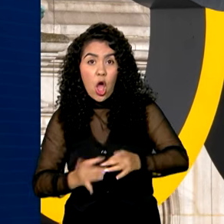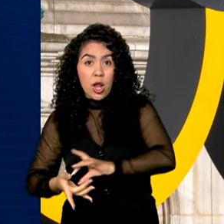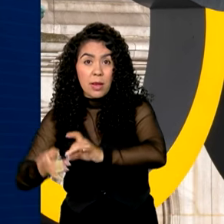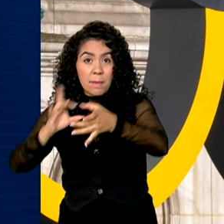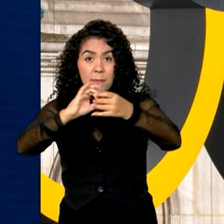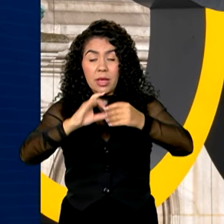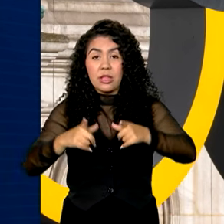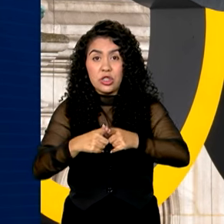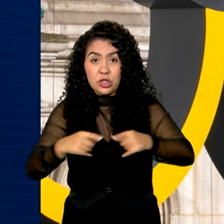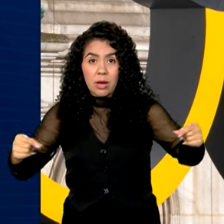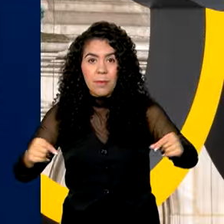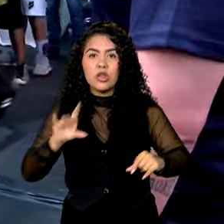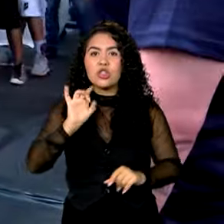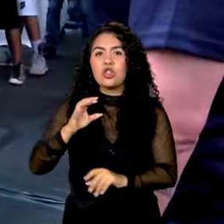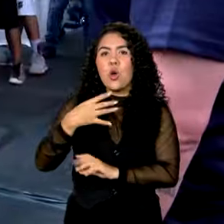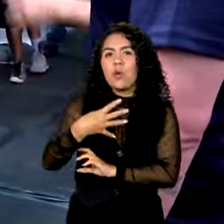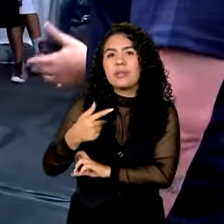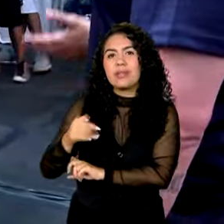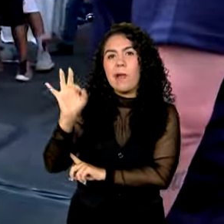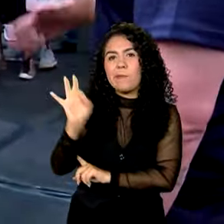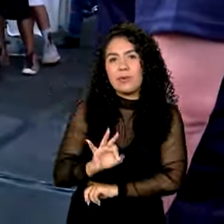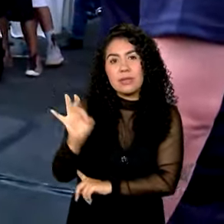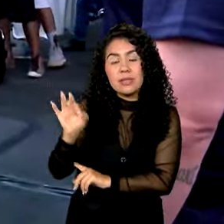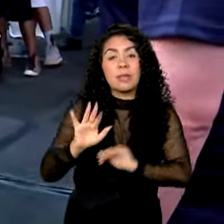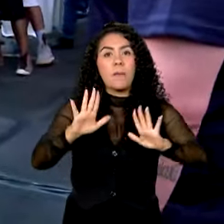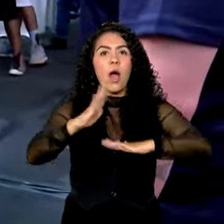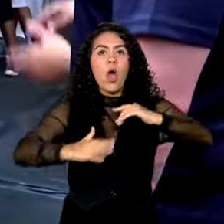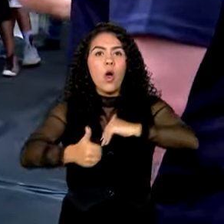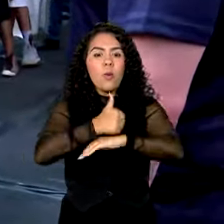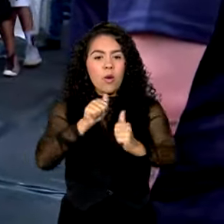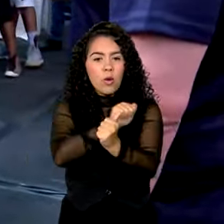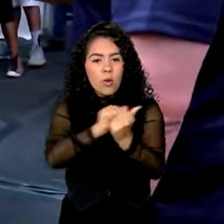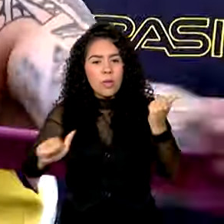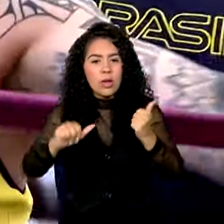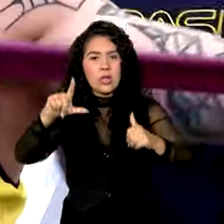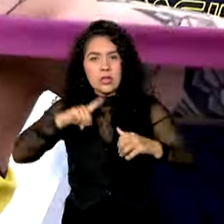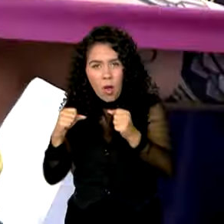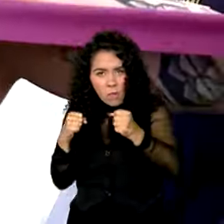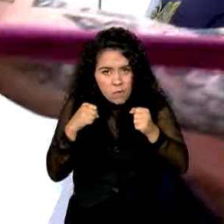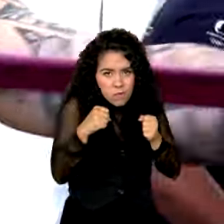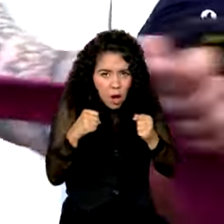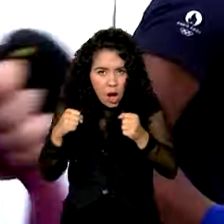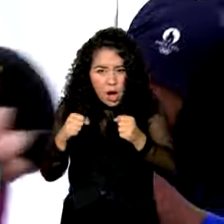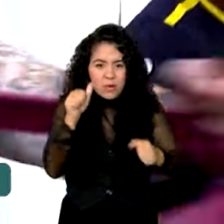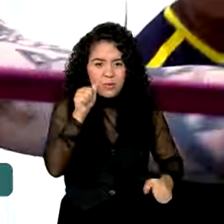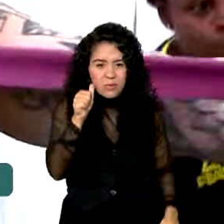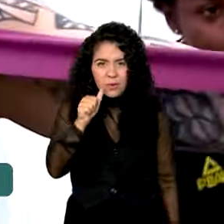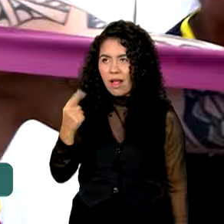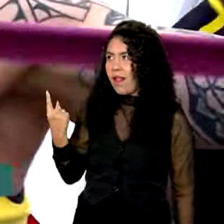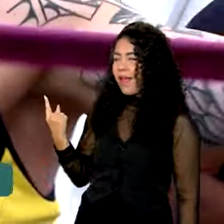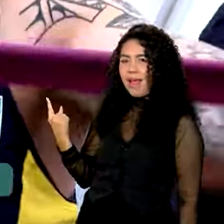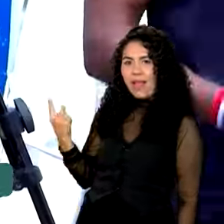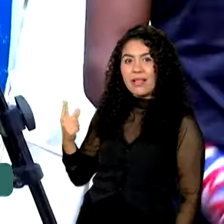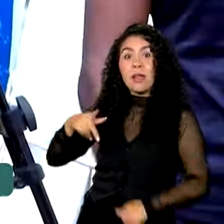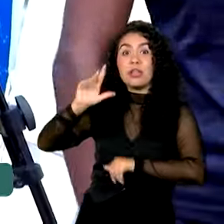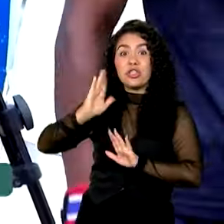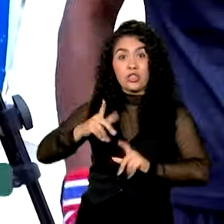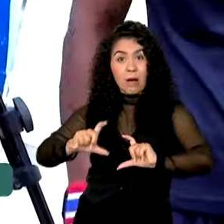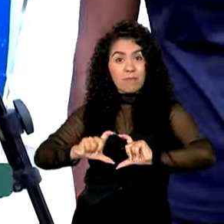elas eram 47%. Entre as atletas estão as do boxe feminino, como Bia Ferreira, medalha de prata nas